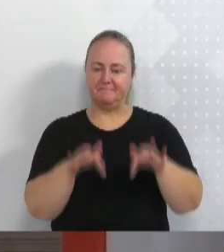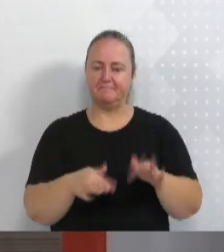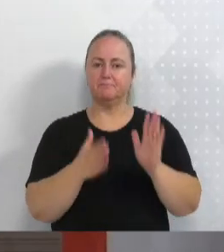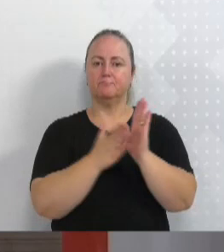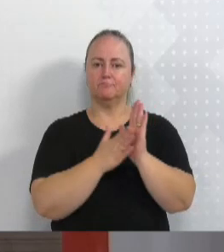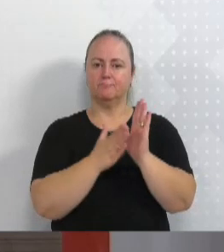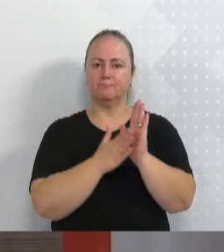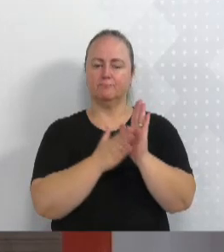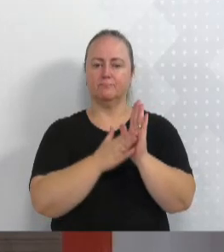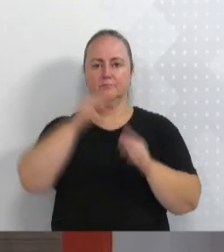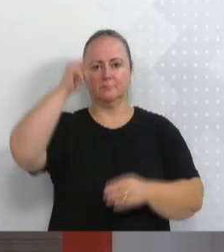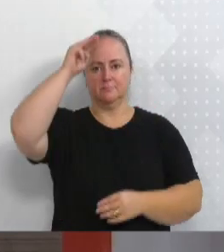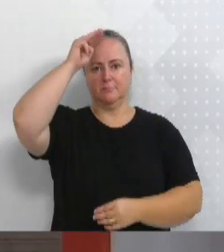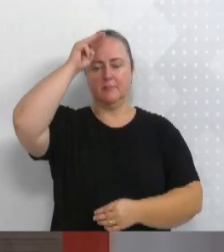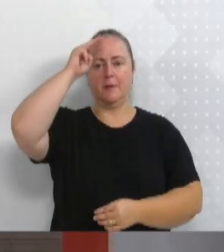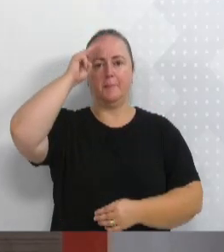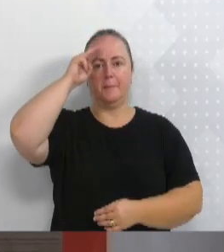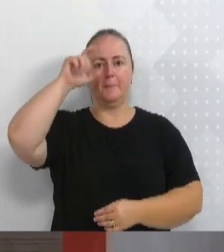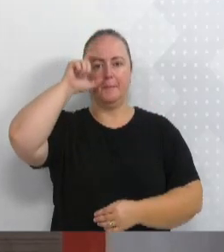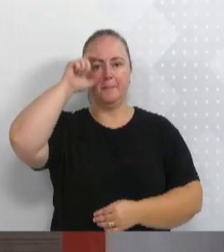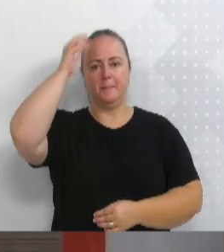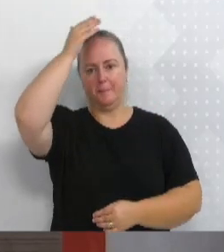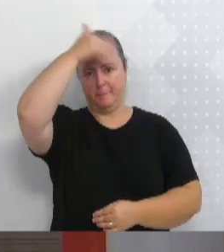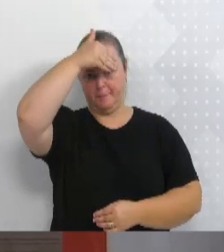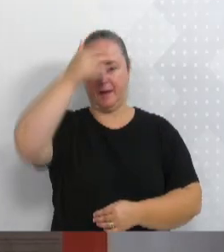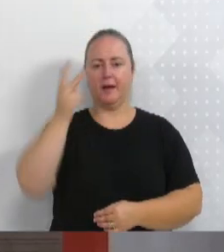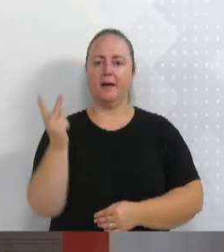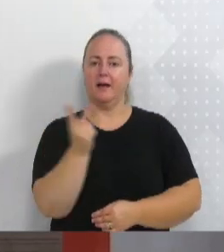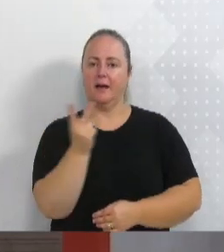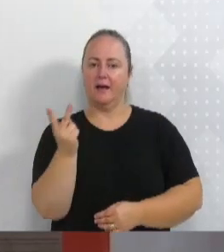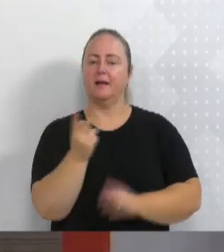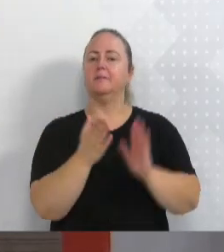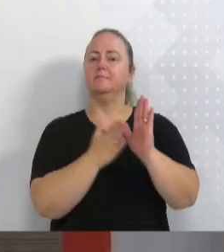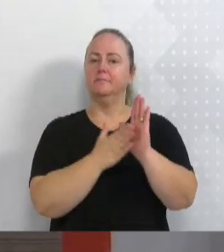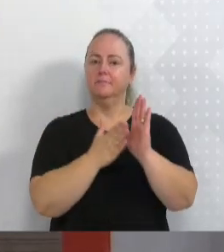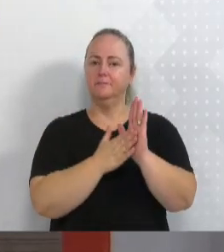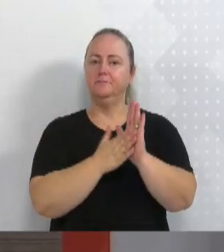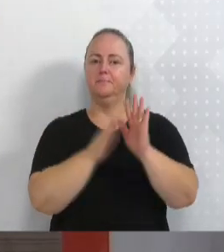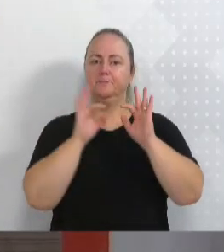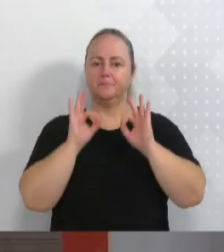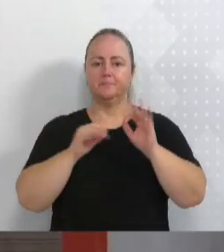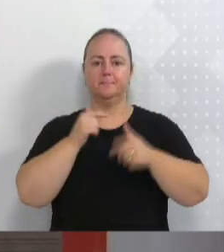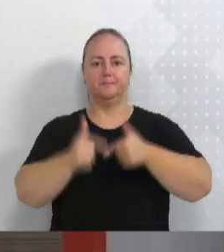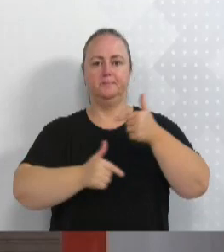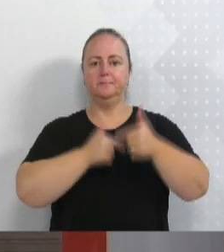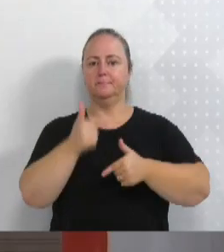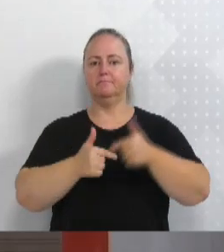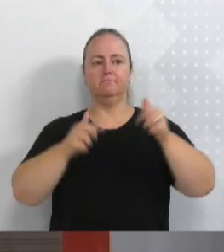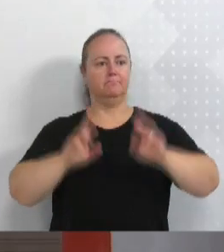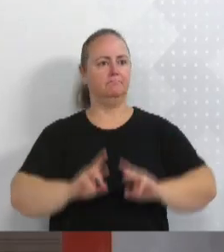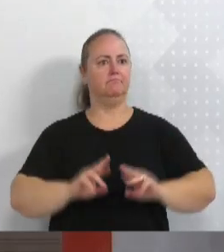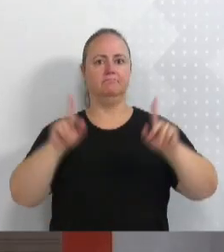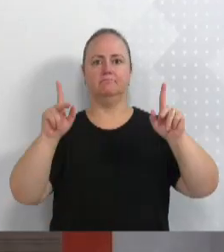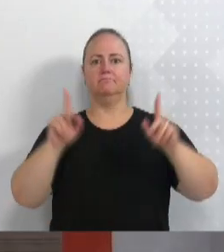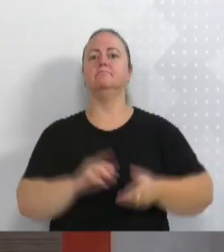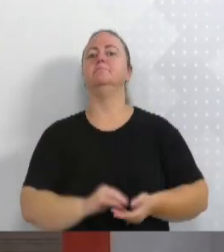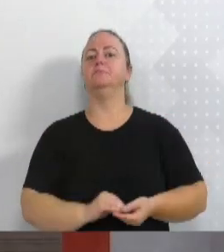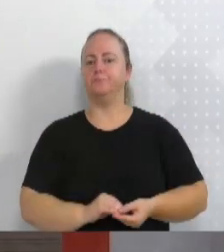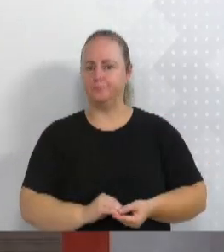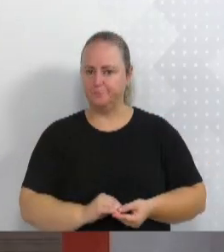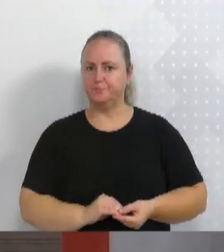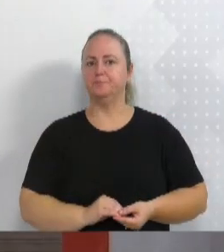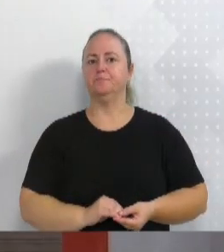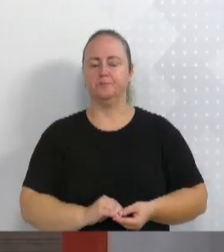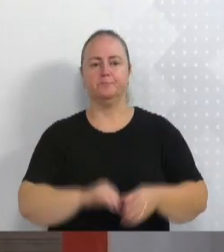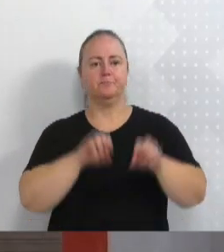a vice-maria Regina, que tem feito um trabalho realmente diferenciado pela educação